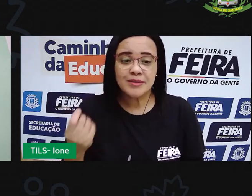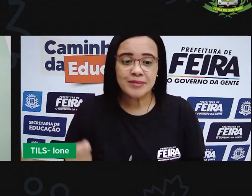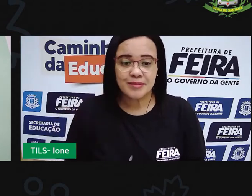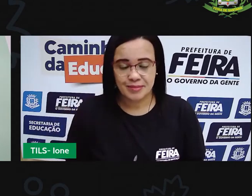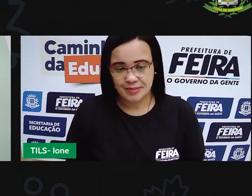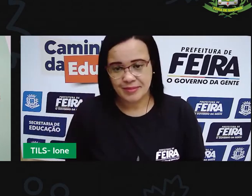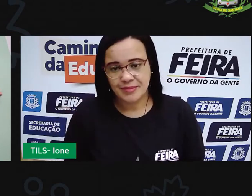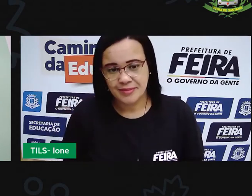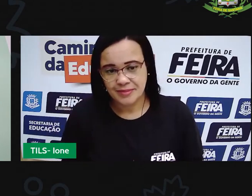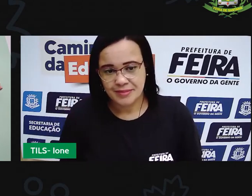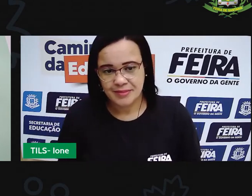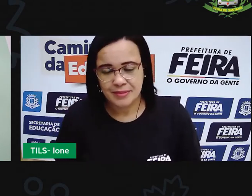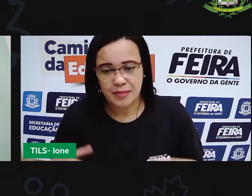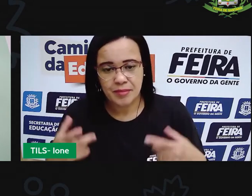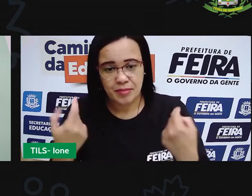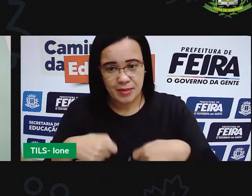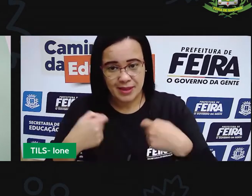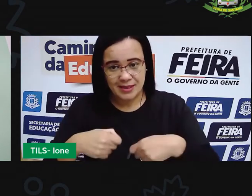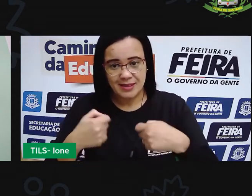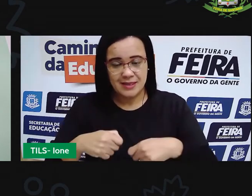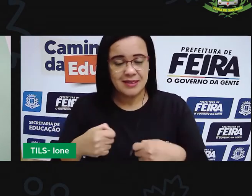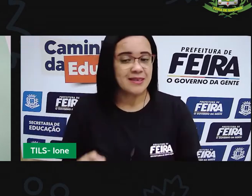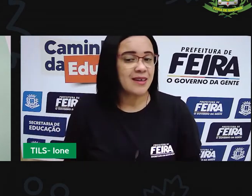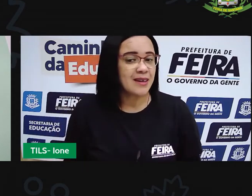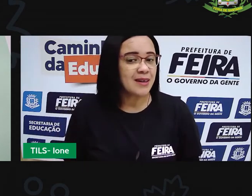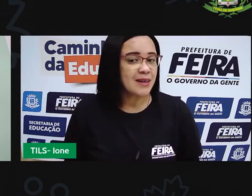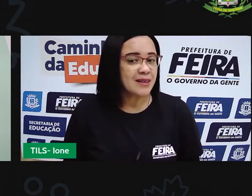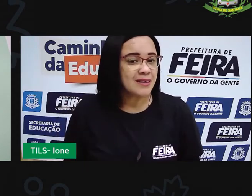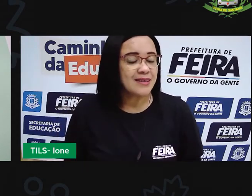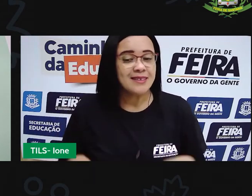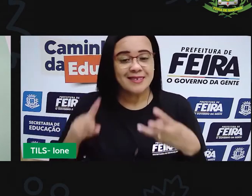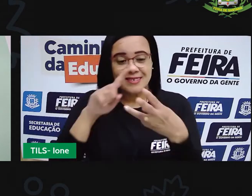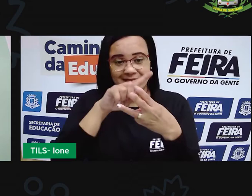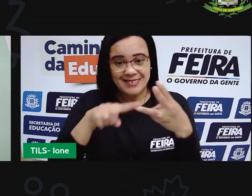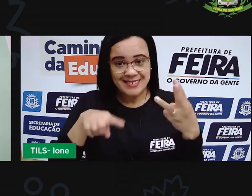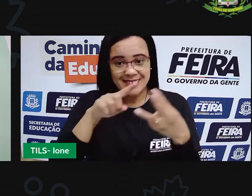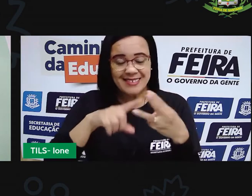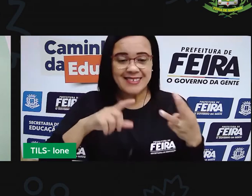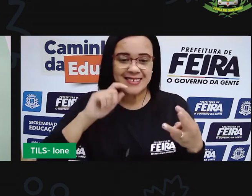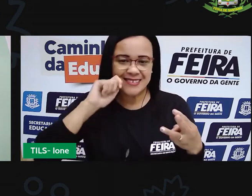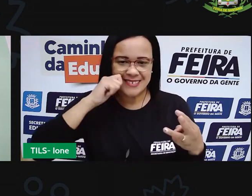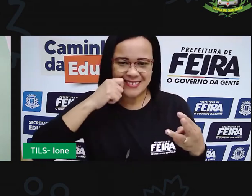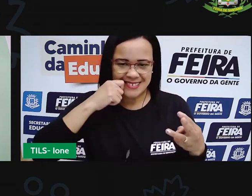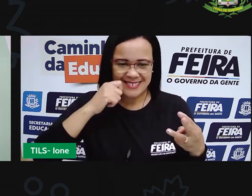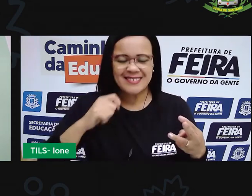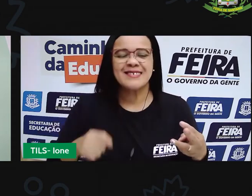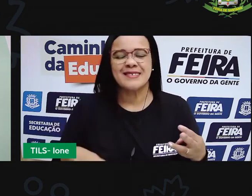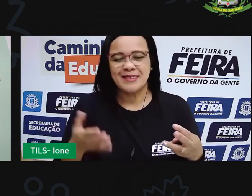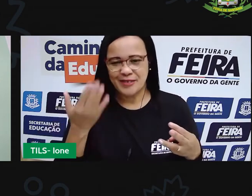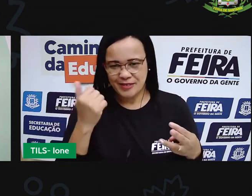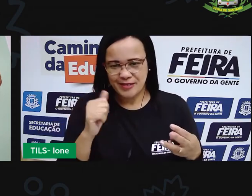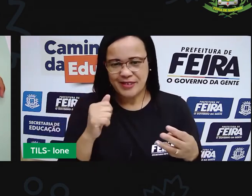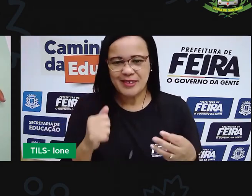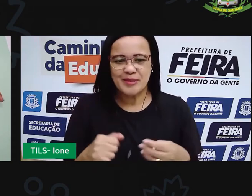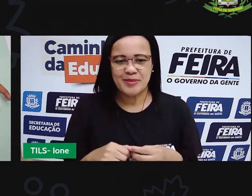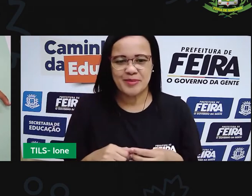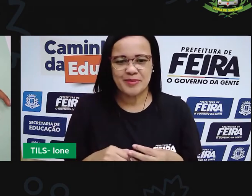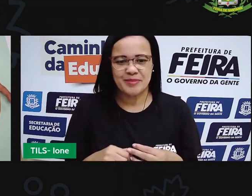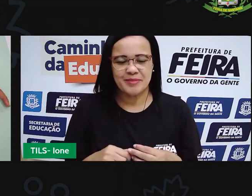vamos precisar de três palitos vamos ver? então